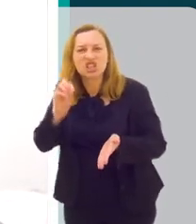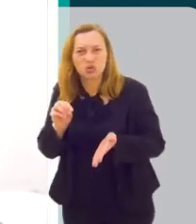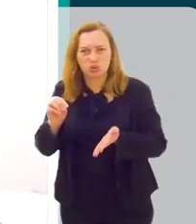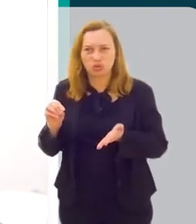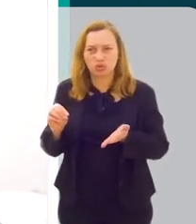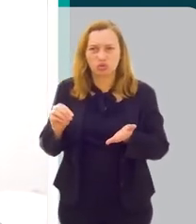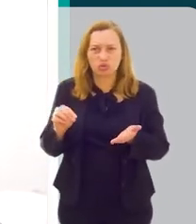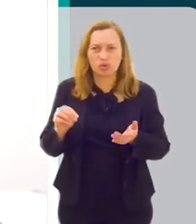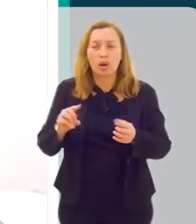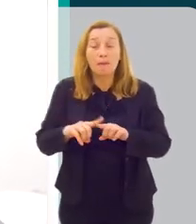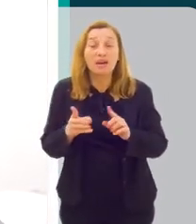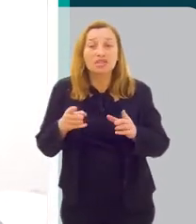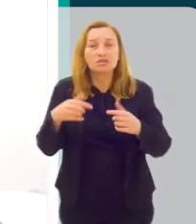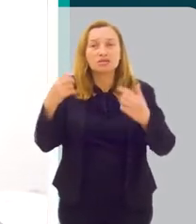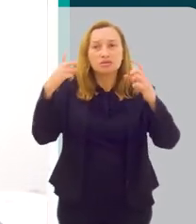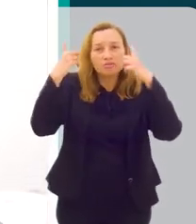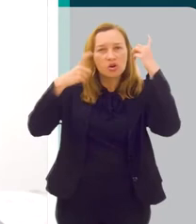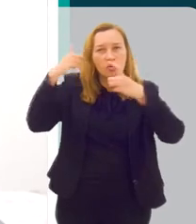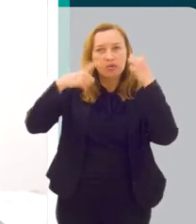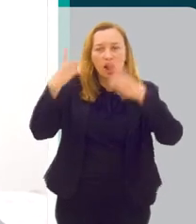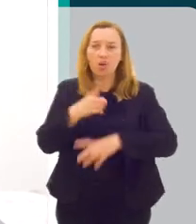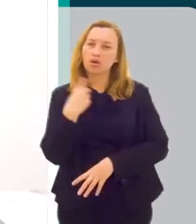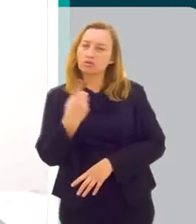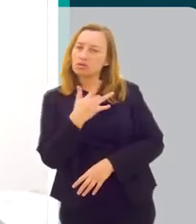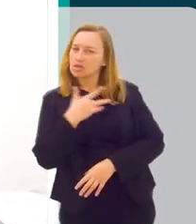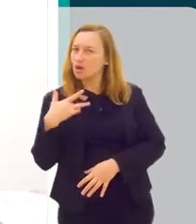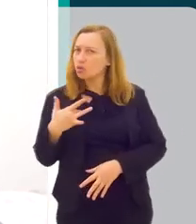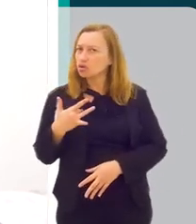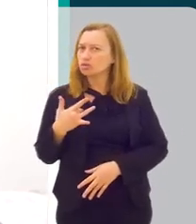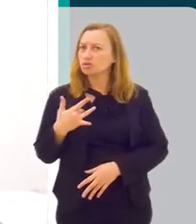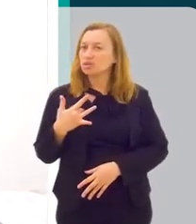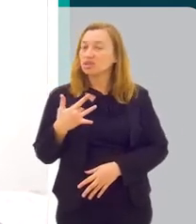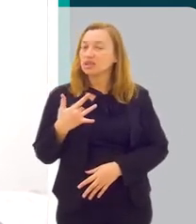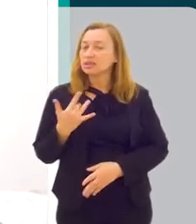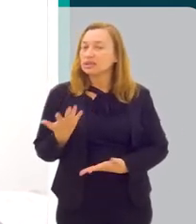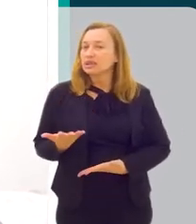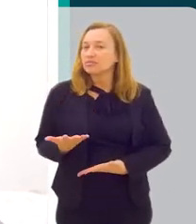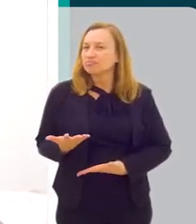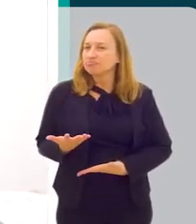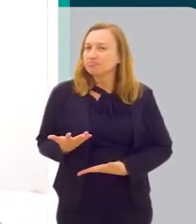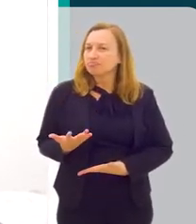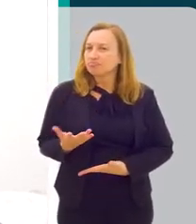estético. Só que a gente tem que se preocupar com a nossa saúde.